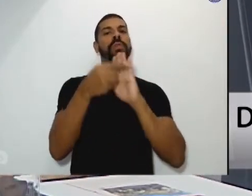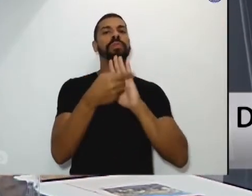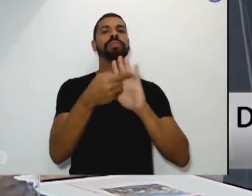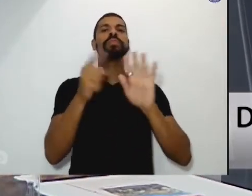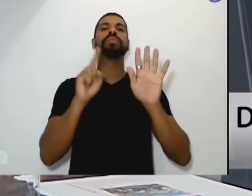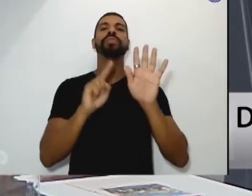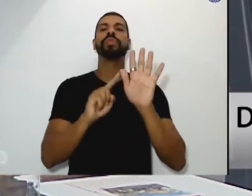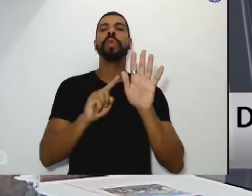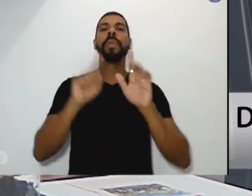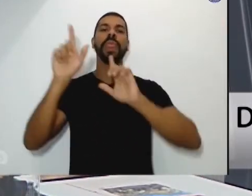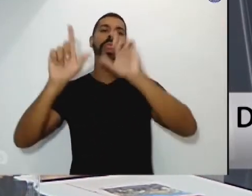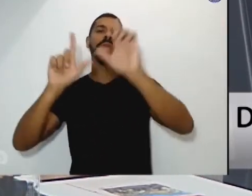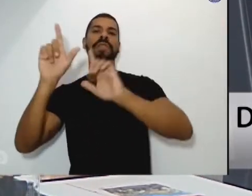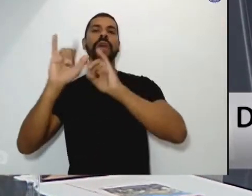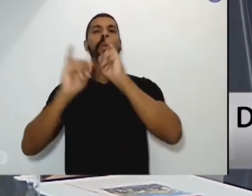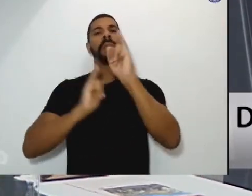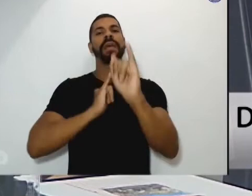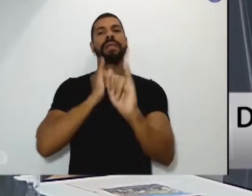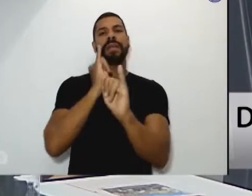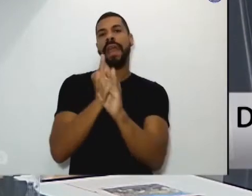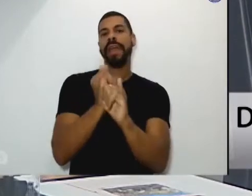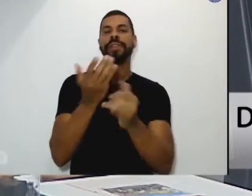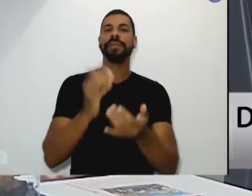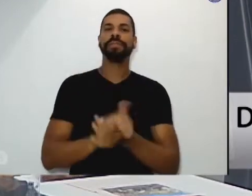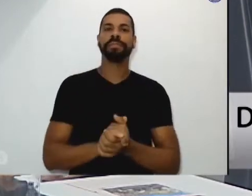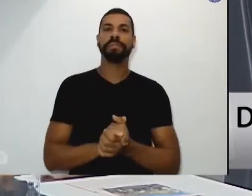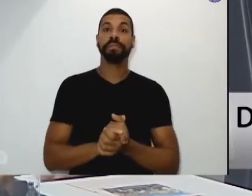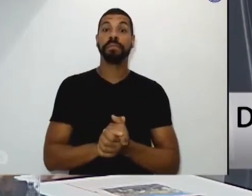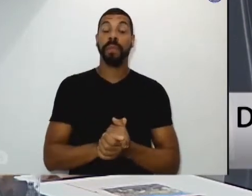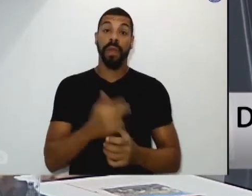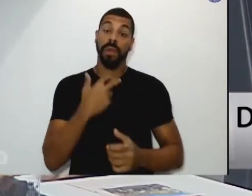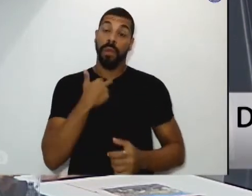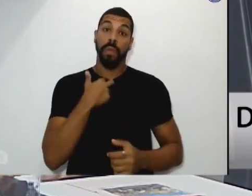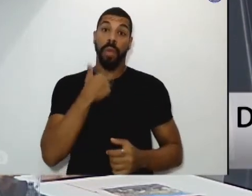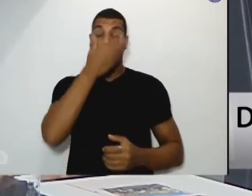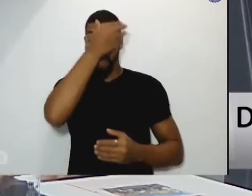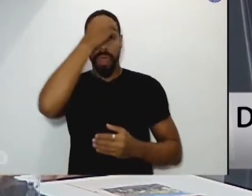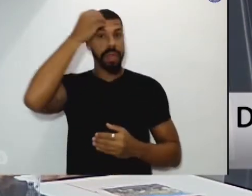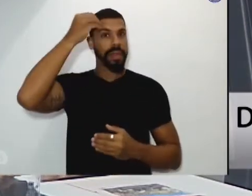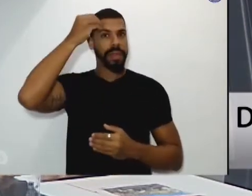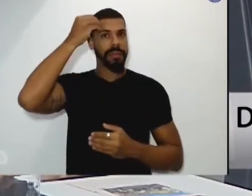televisão, pela internet. Eu não poderia deixar de começar,